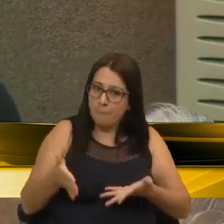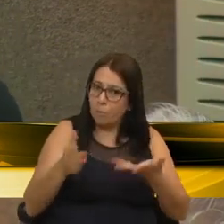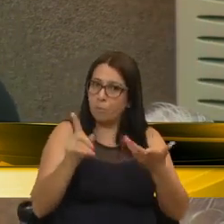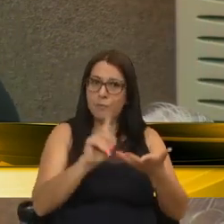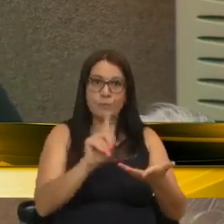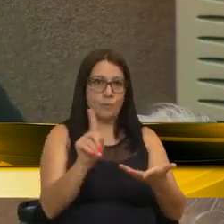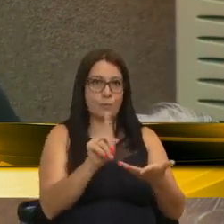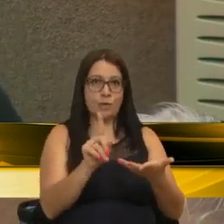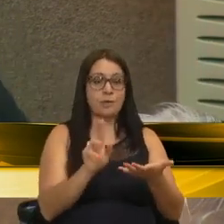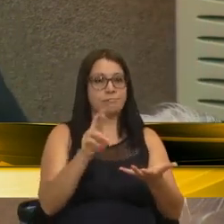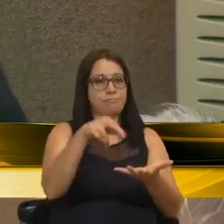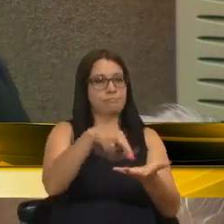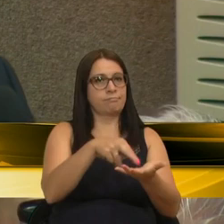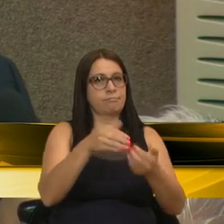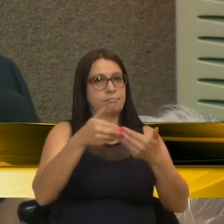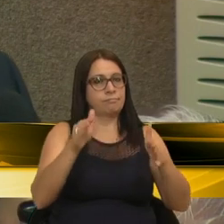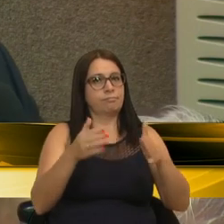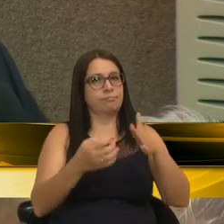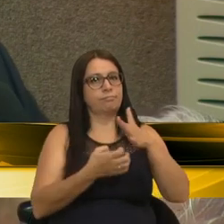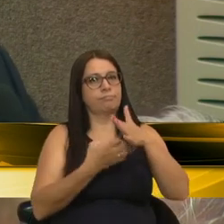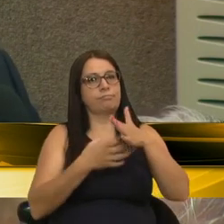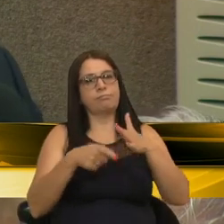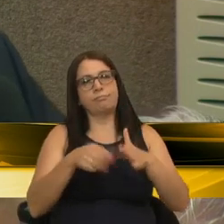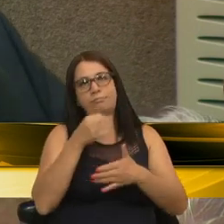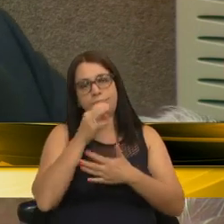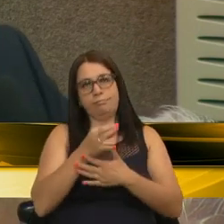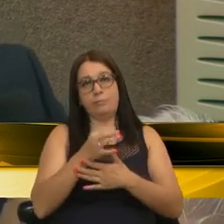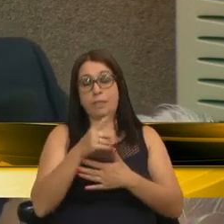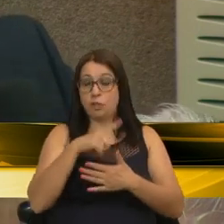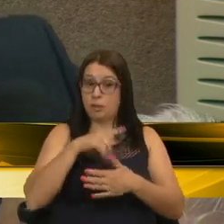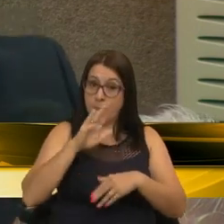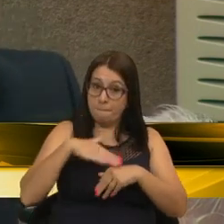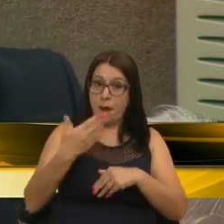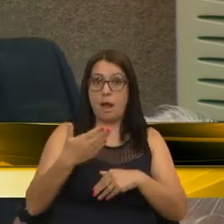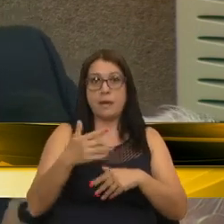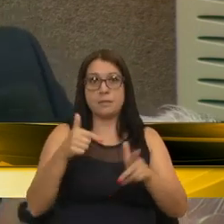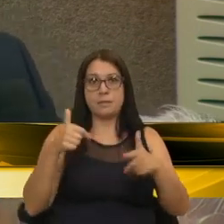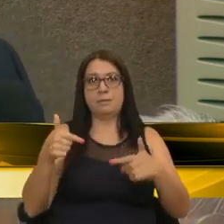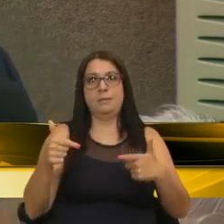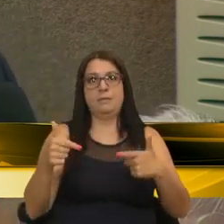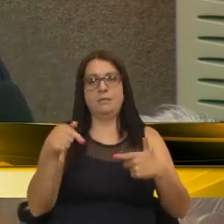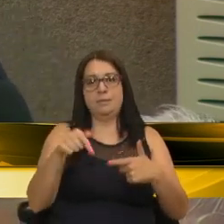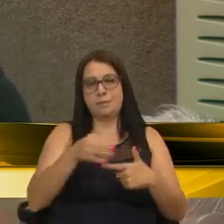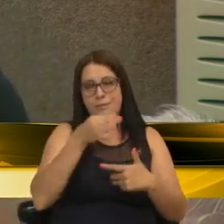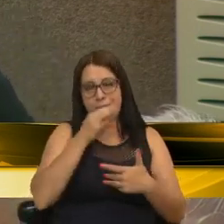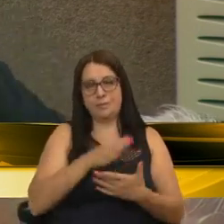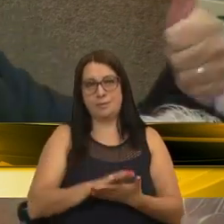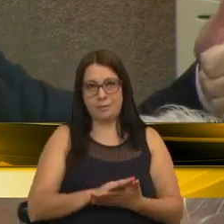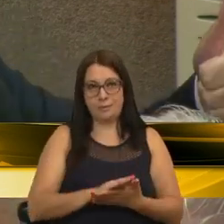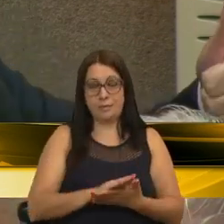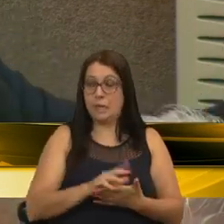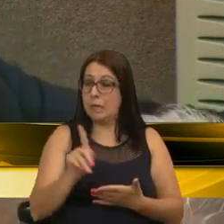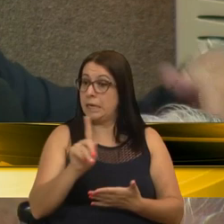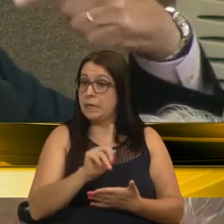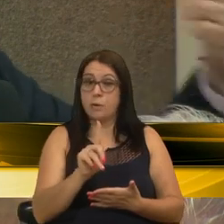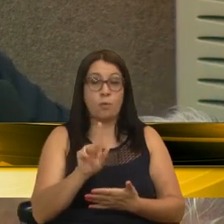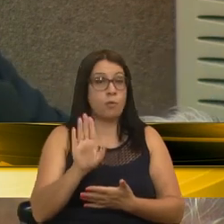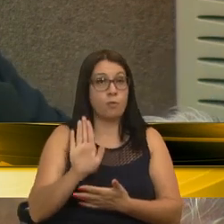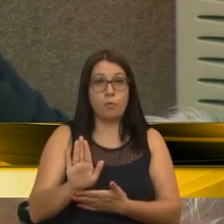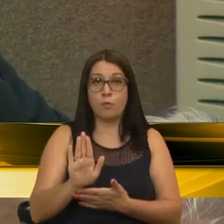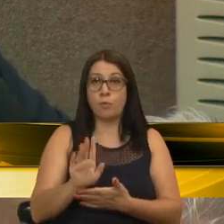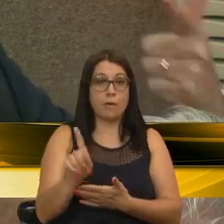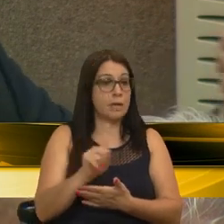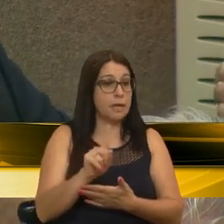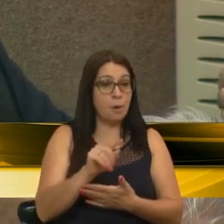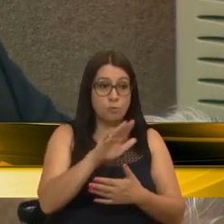a real abertura de empresas que gerarão mais empregos em Caxias do Sul. Não manteve e